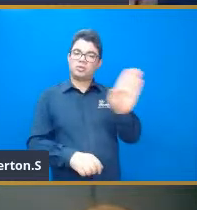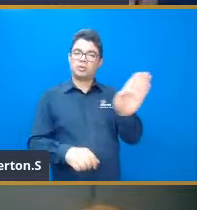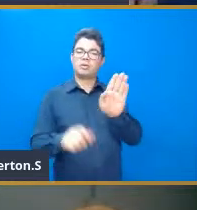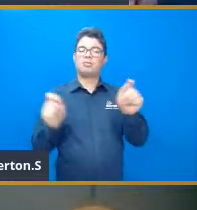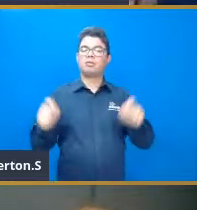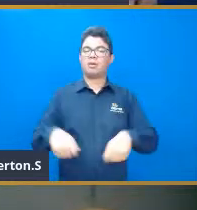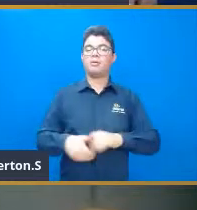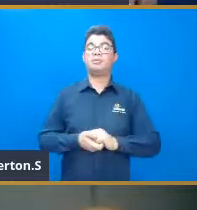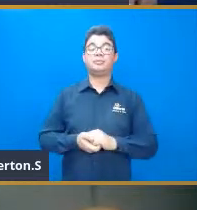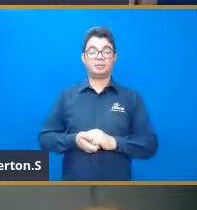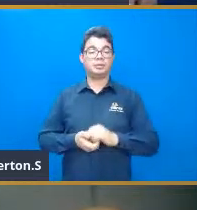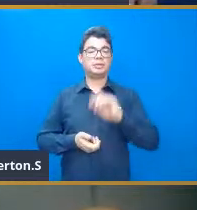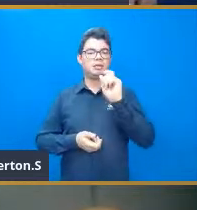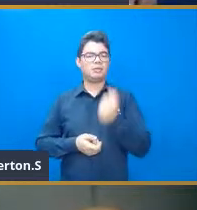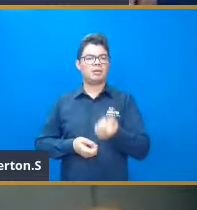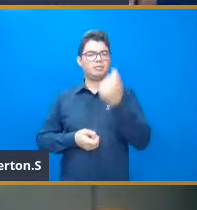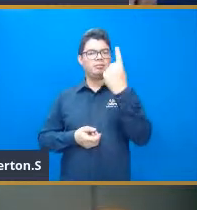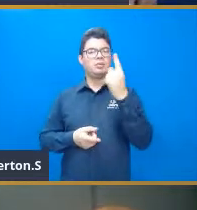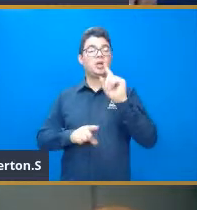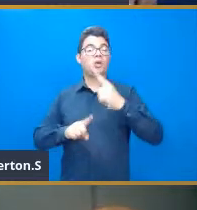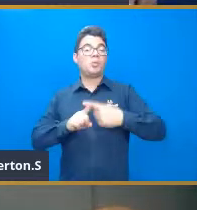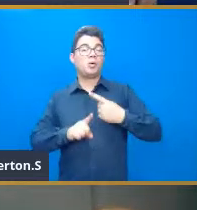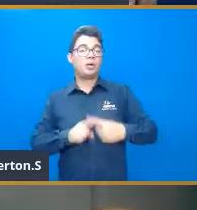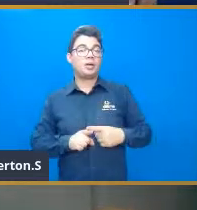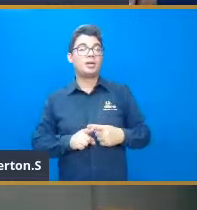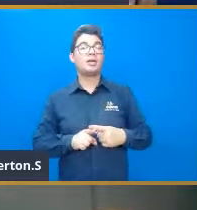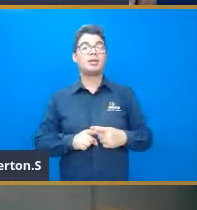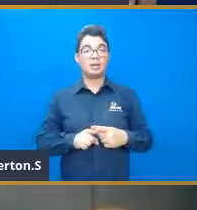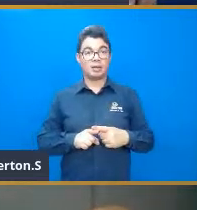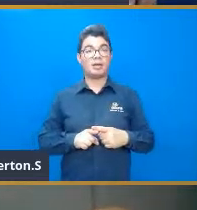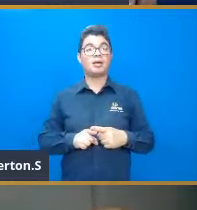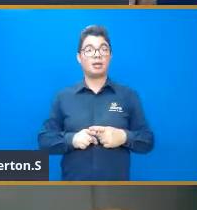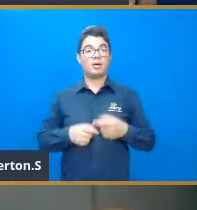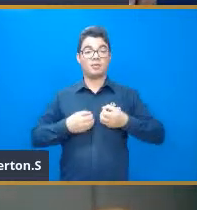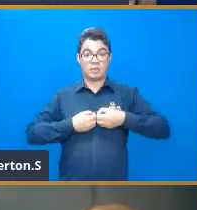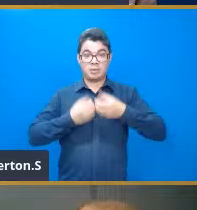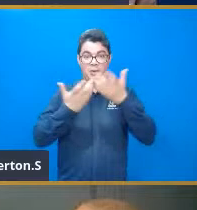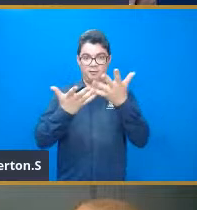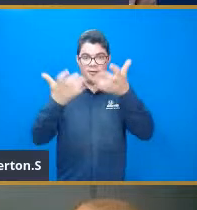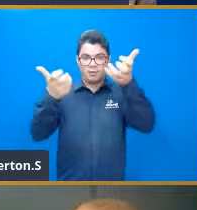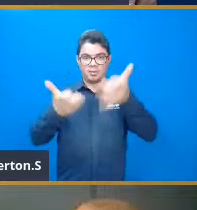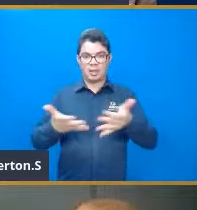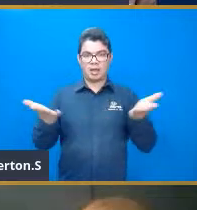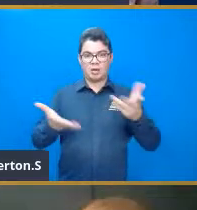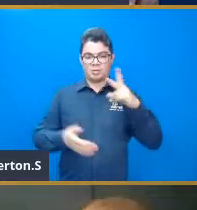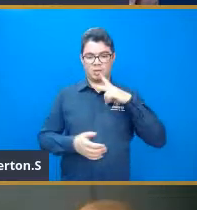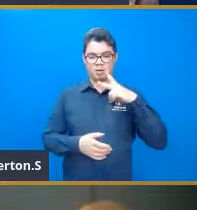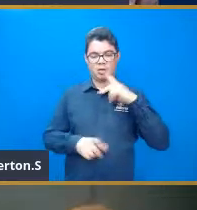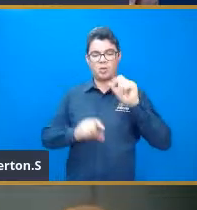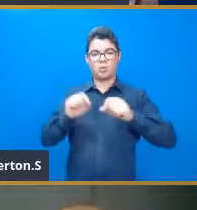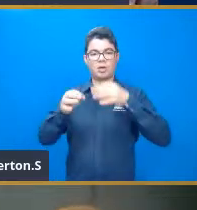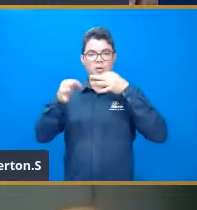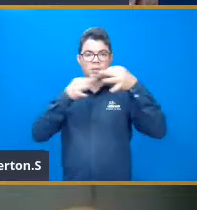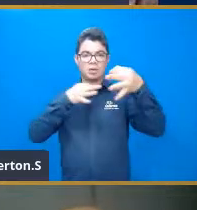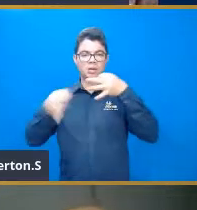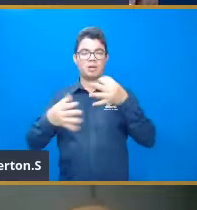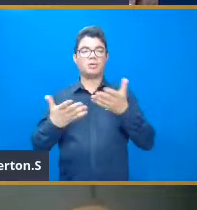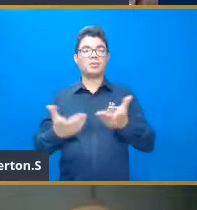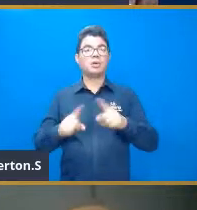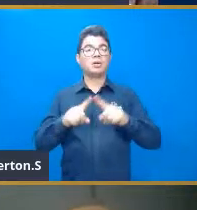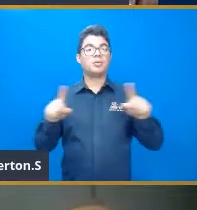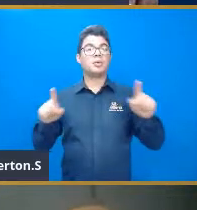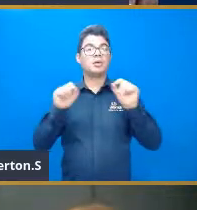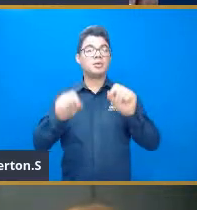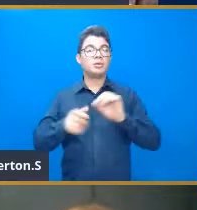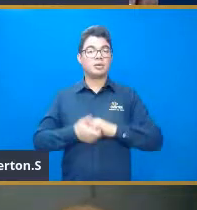E é uma coisa engraçada, é um pequeno desabafo, é um pouco, assim, pessoal o comentário aqui, mas, assim,